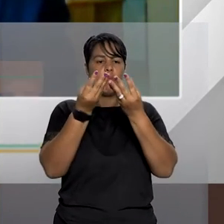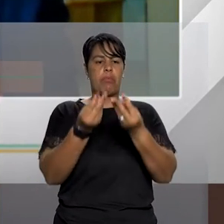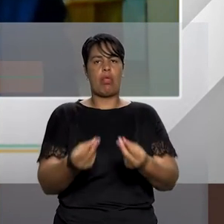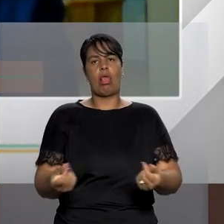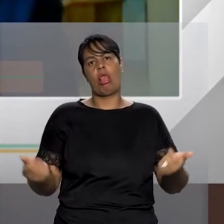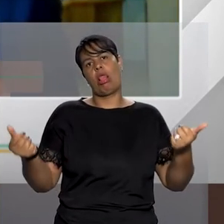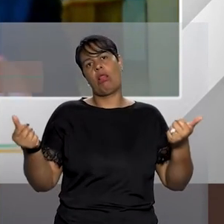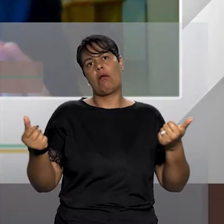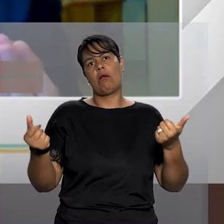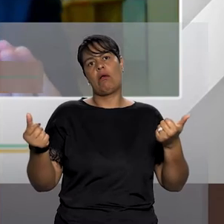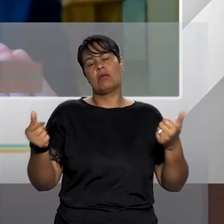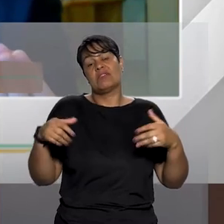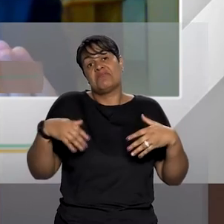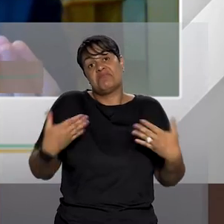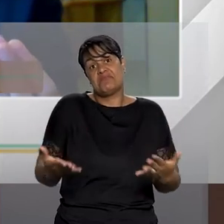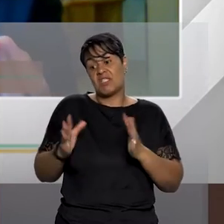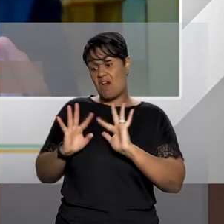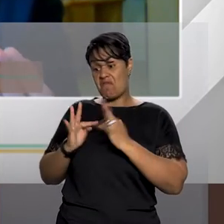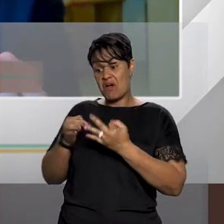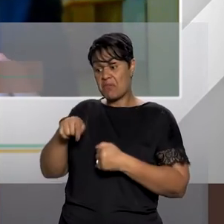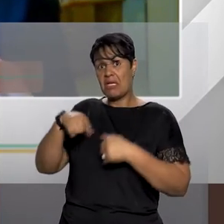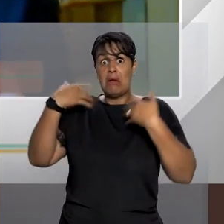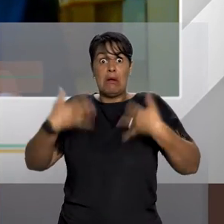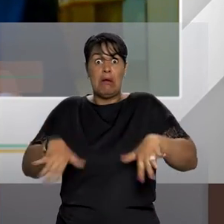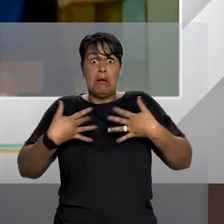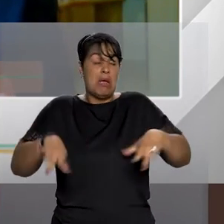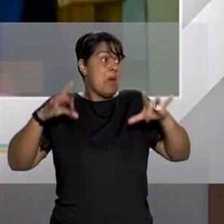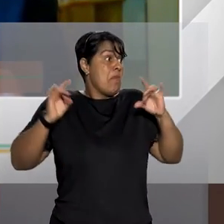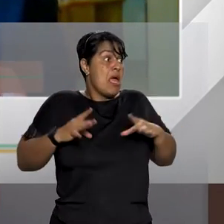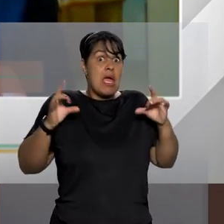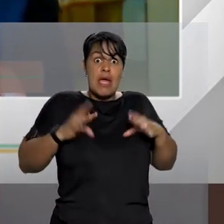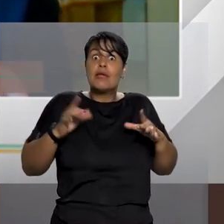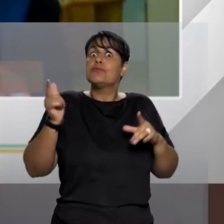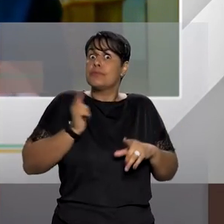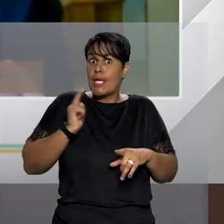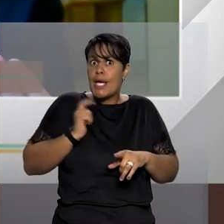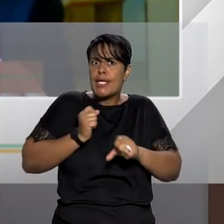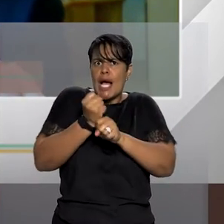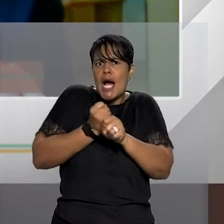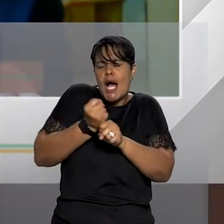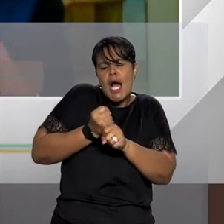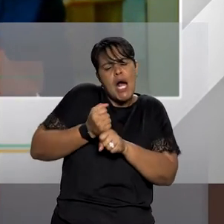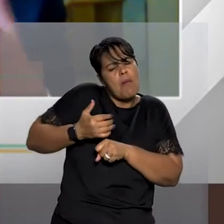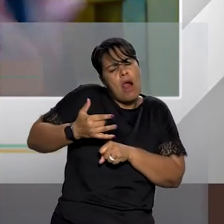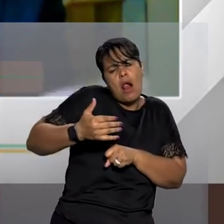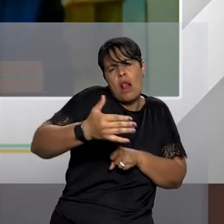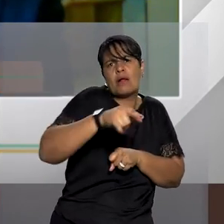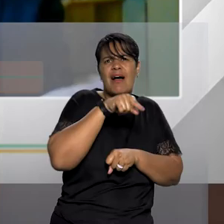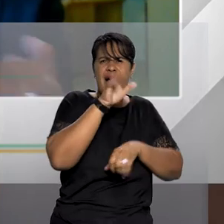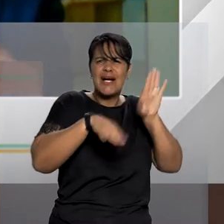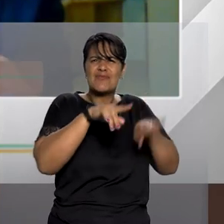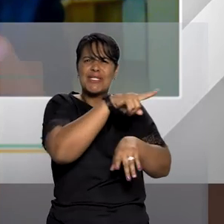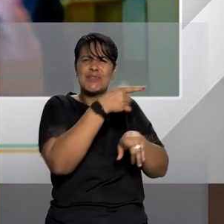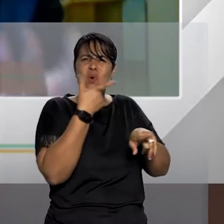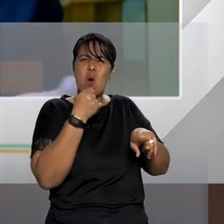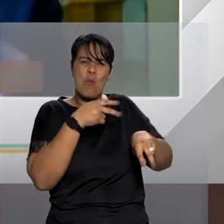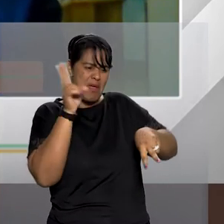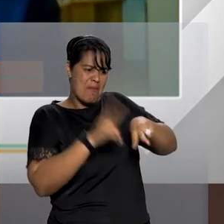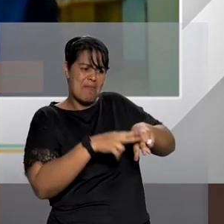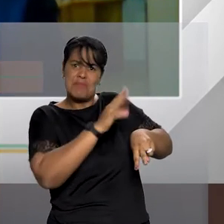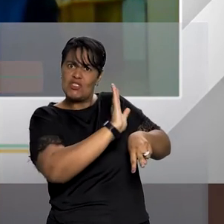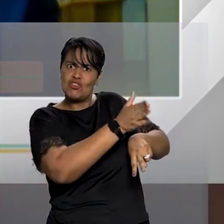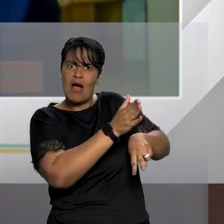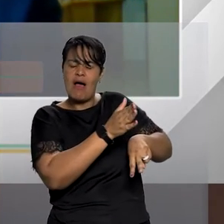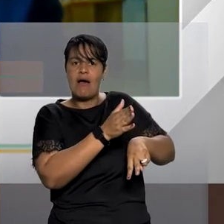desses familiares com medo do ofensor muitos anos depois do crime, às vezes o ofensor já está até preso e eles não acompanharam o julgamento, não